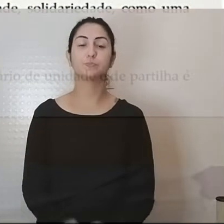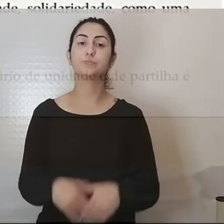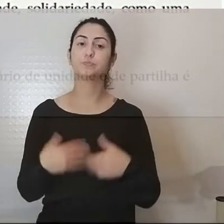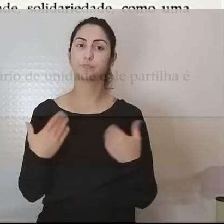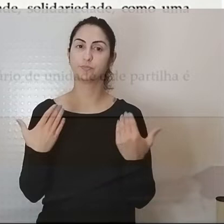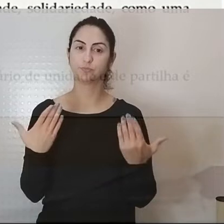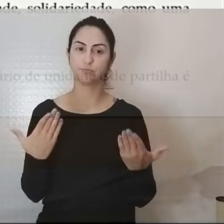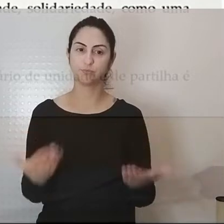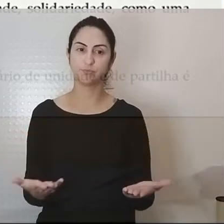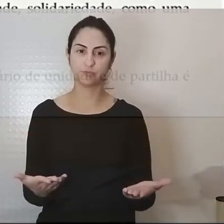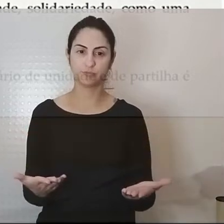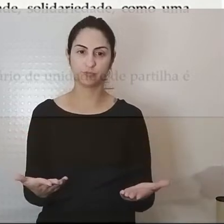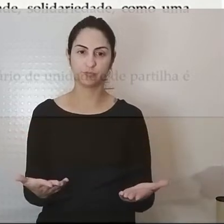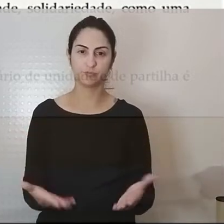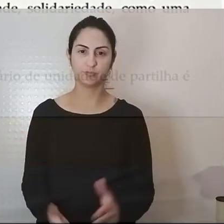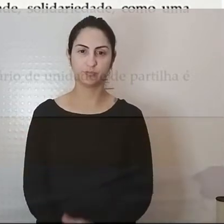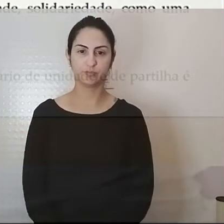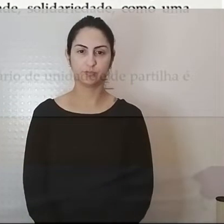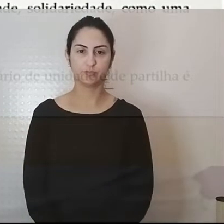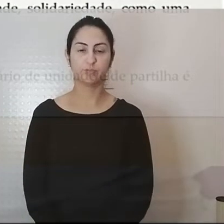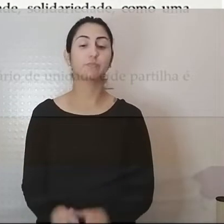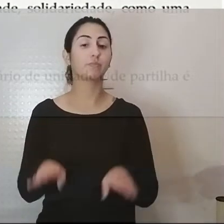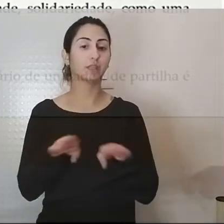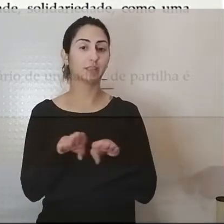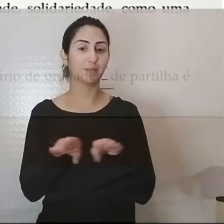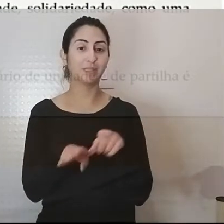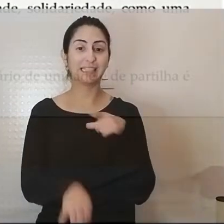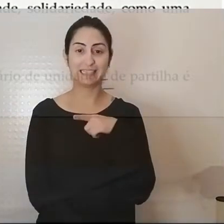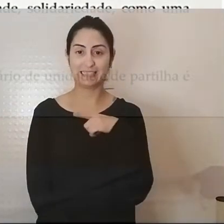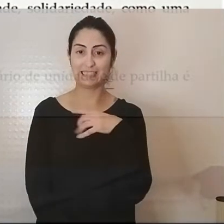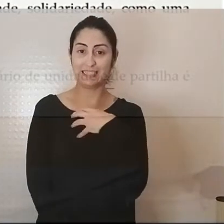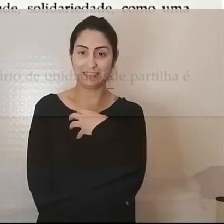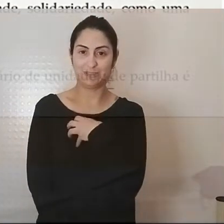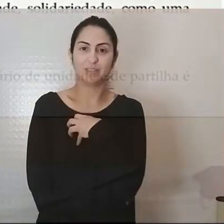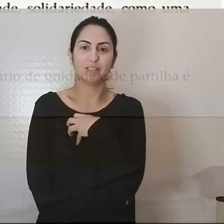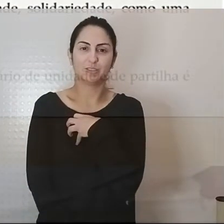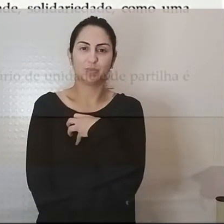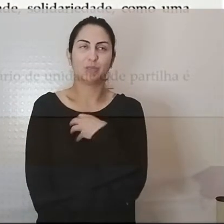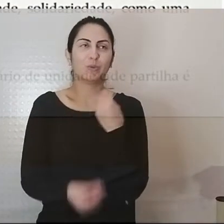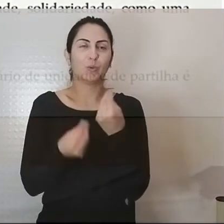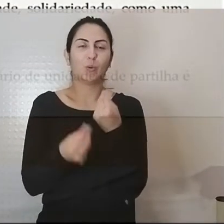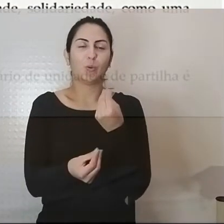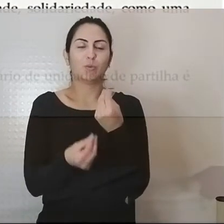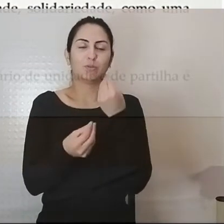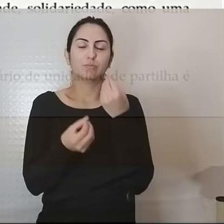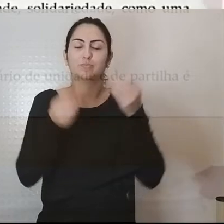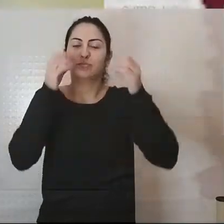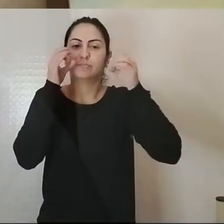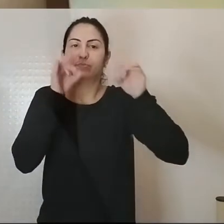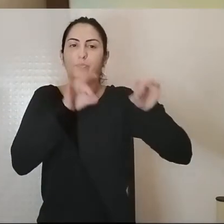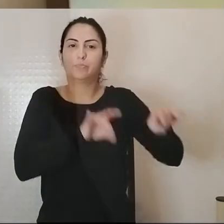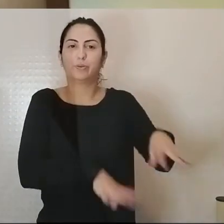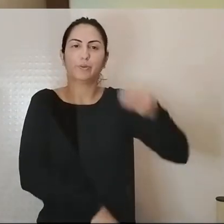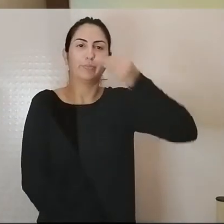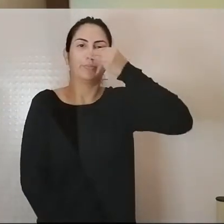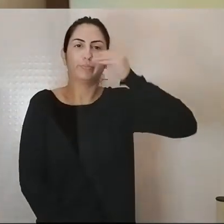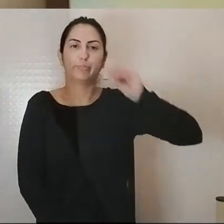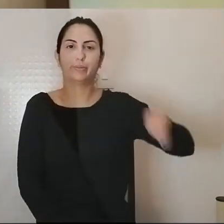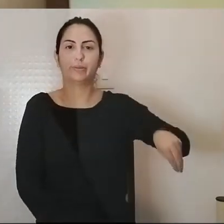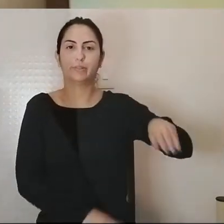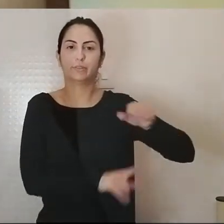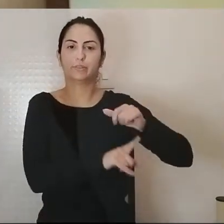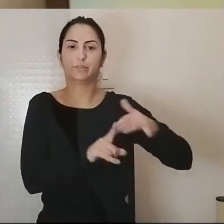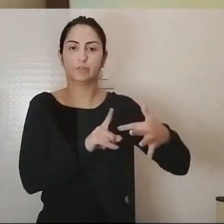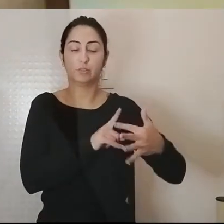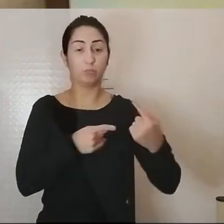há também um sentimento de abandono social claramente o Estado